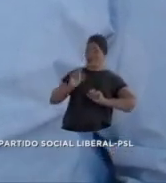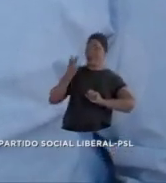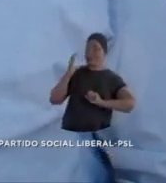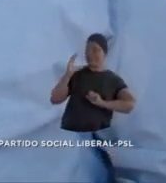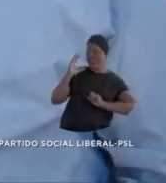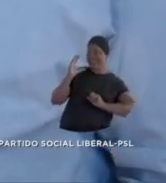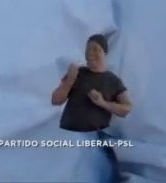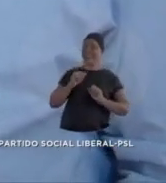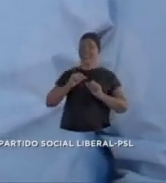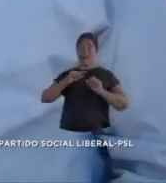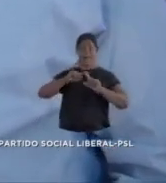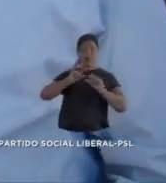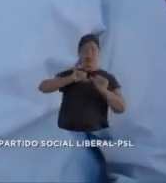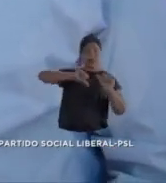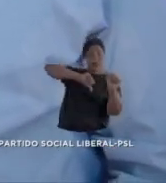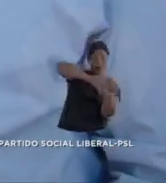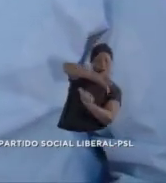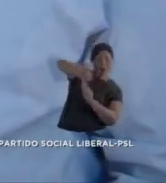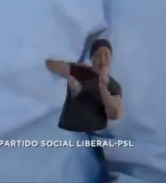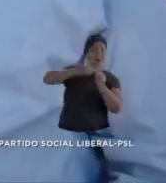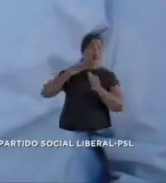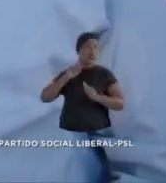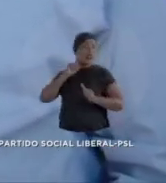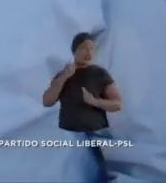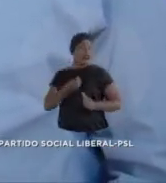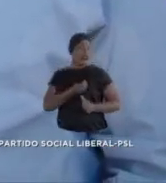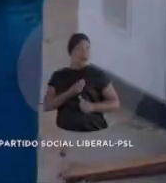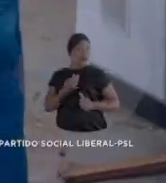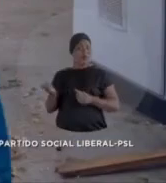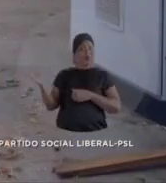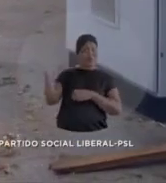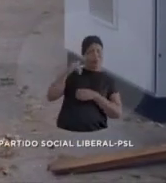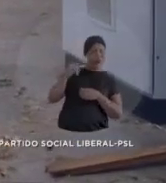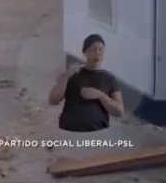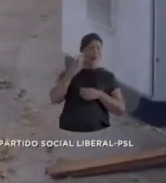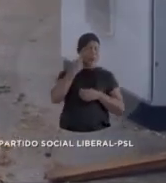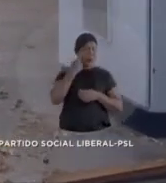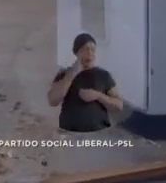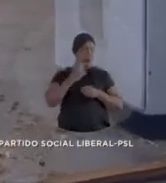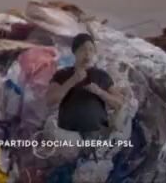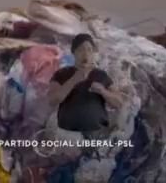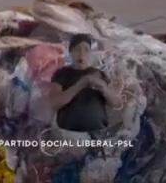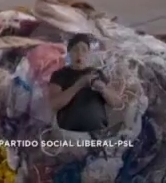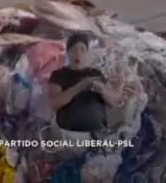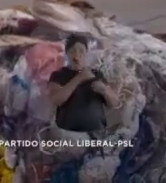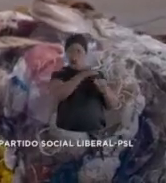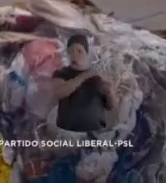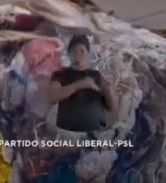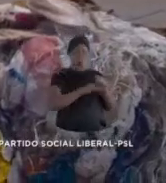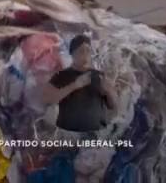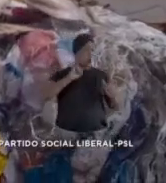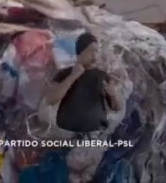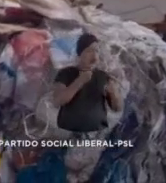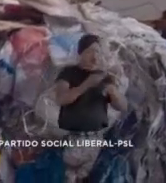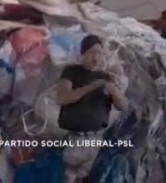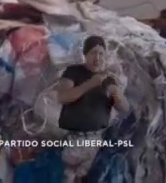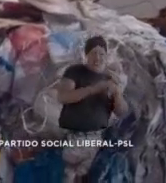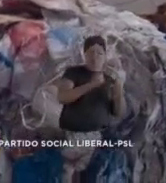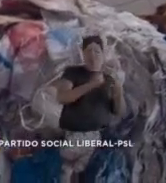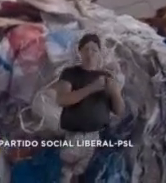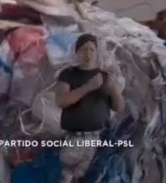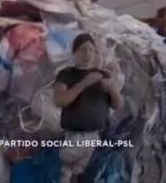É ciência Mas é a transformação do lixo Em vida Vamos lá com a gente Tirando o metal vai tudo Que é todo tipo de coisa Vidro